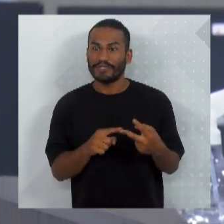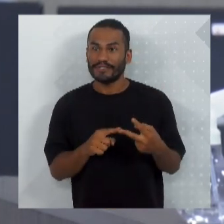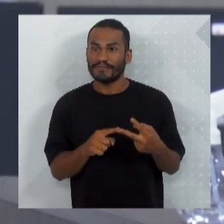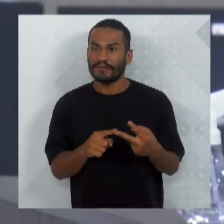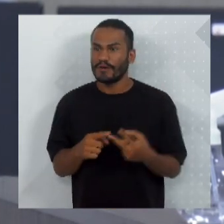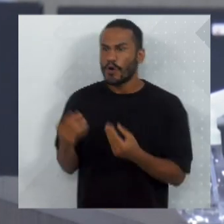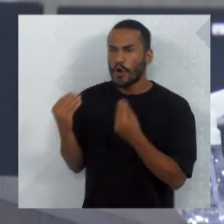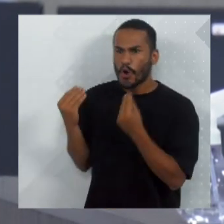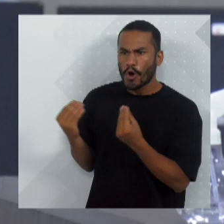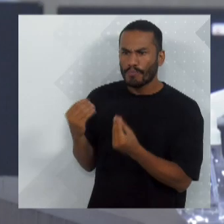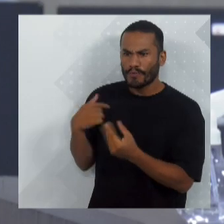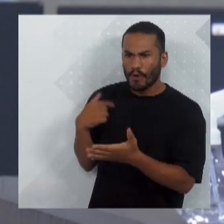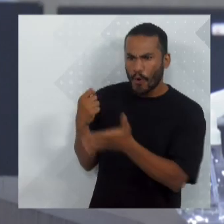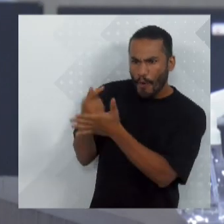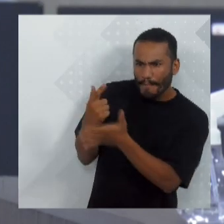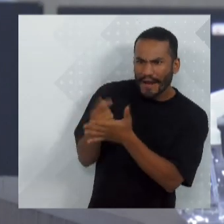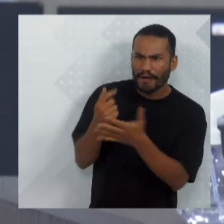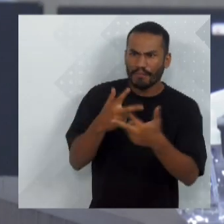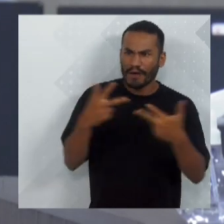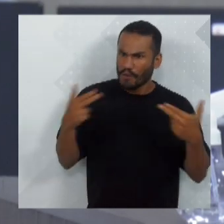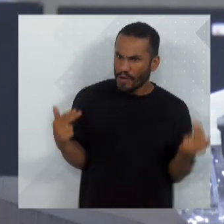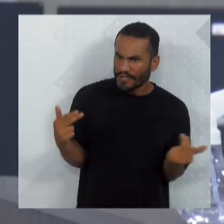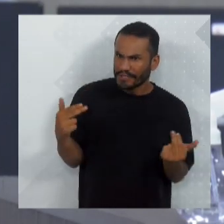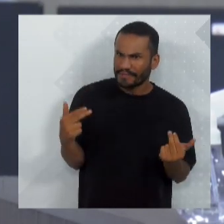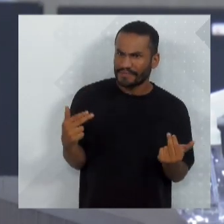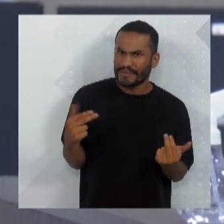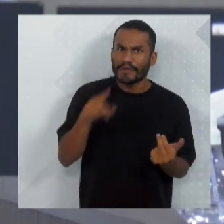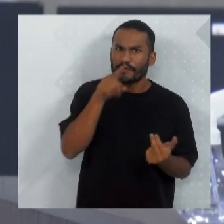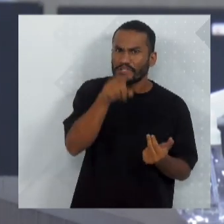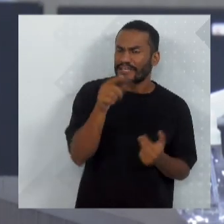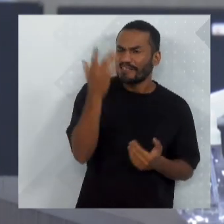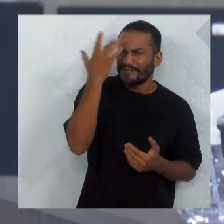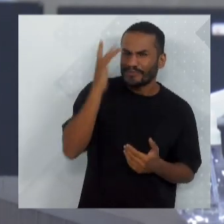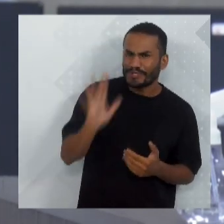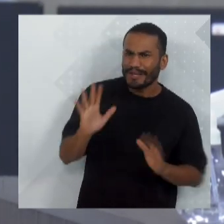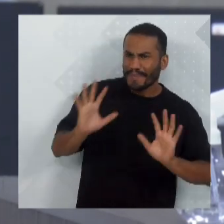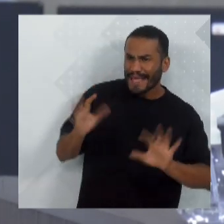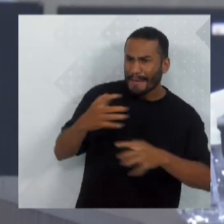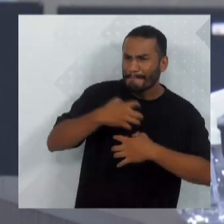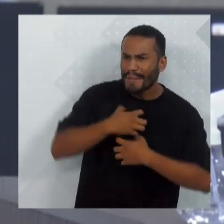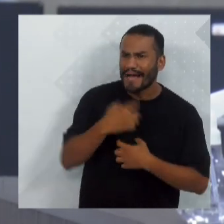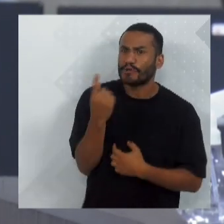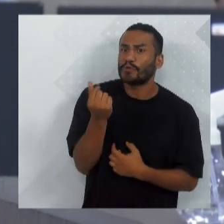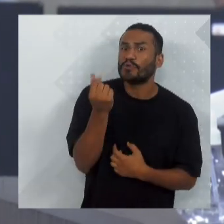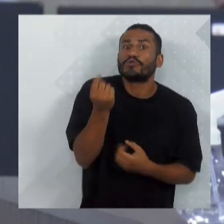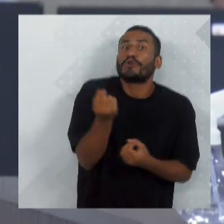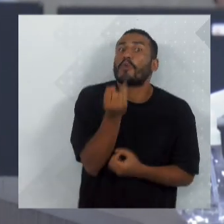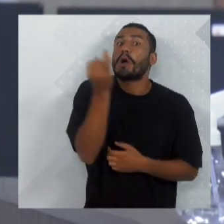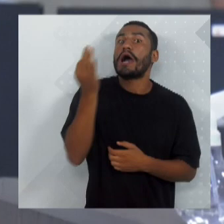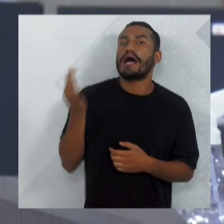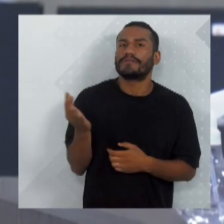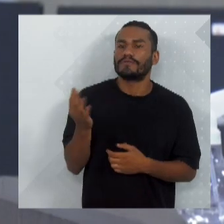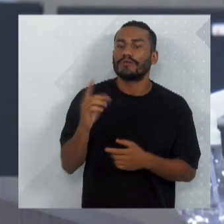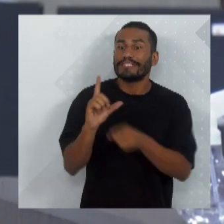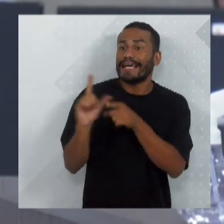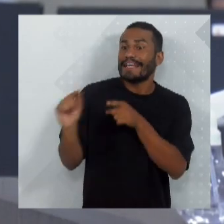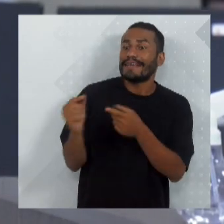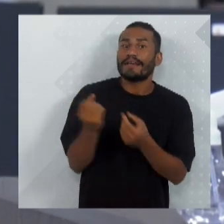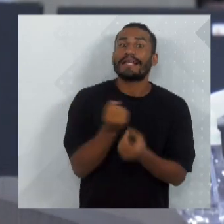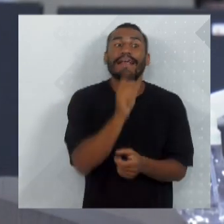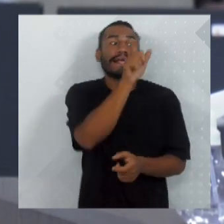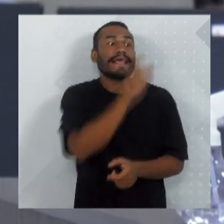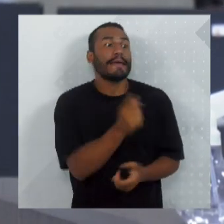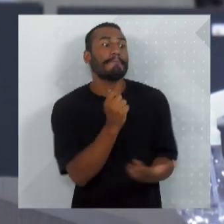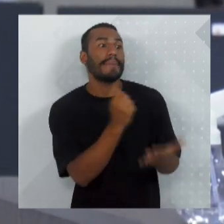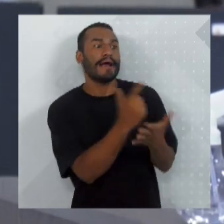Como que você vai comprar algo que você não sabe o impacto, quanto custa, de onde que vai sair e quem vai pagar?